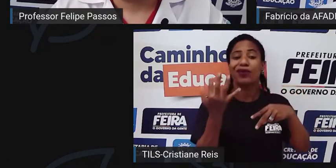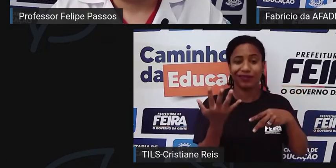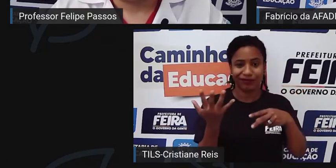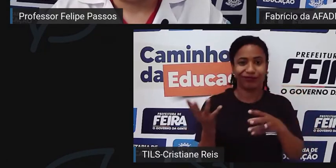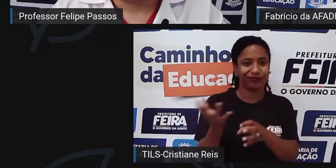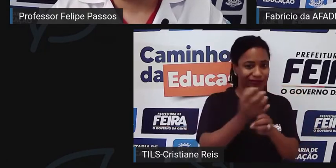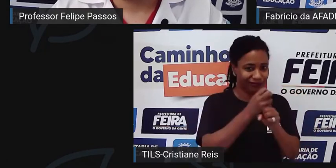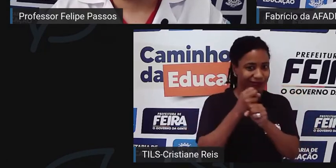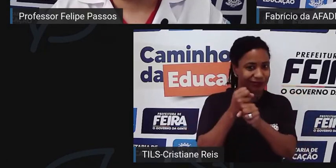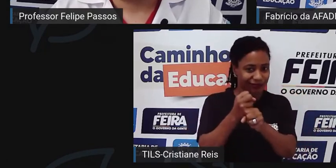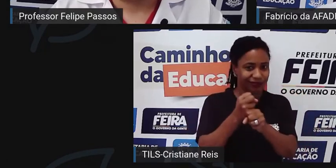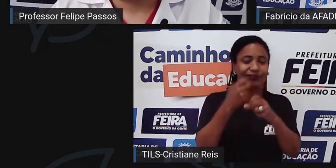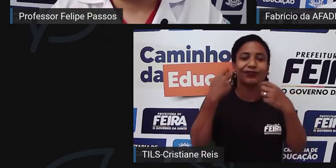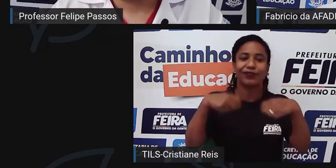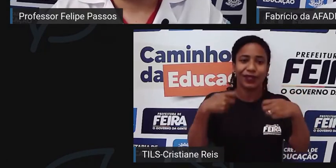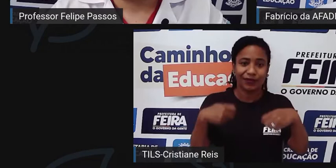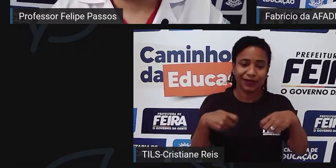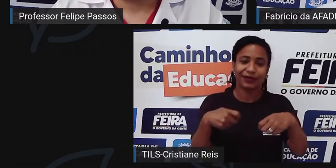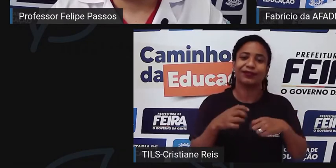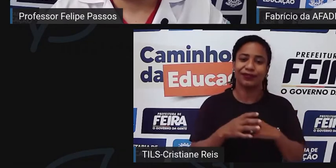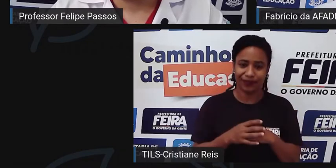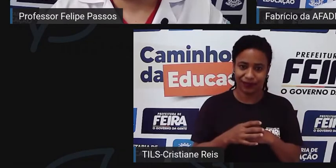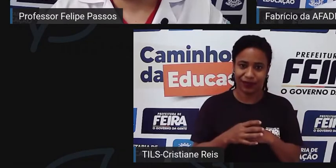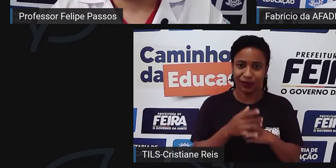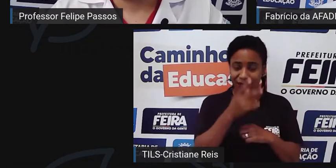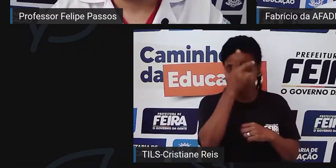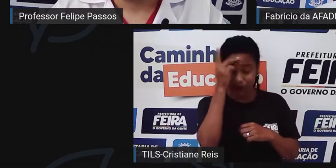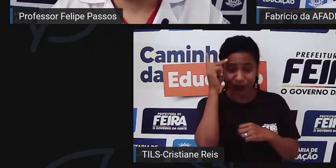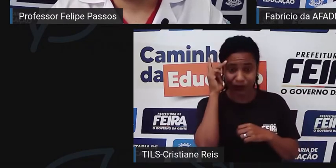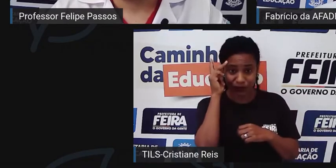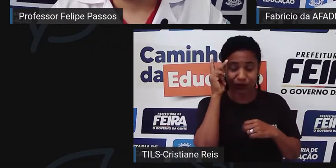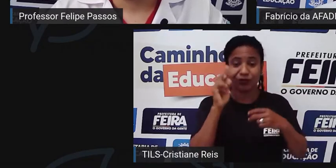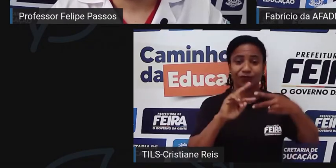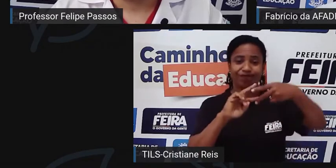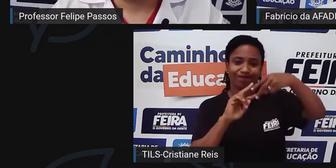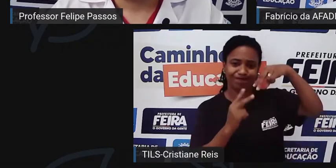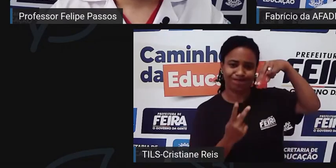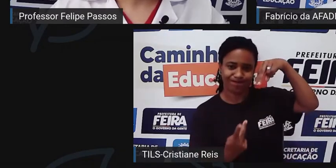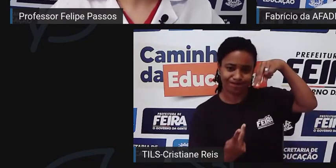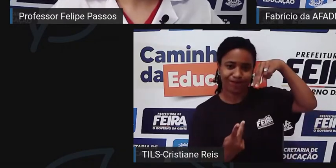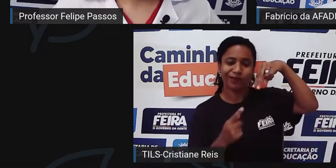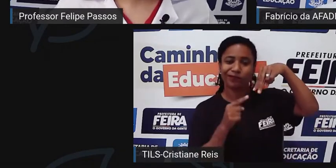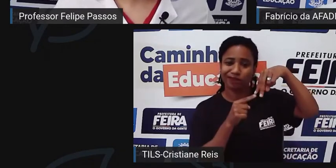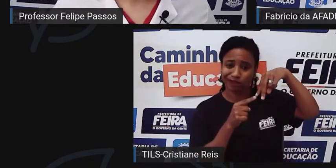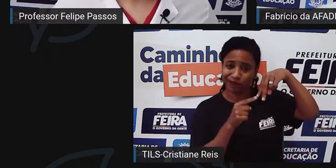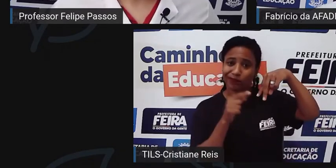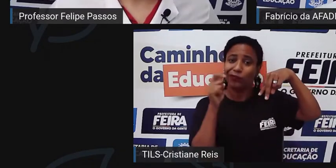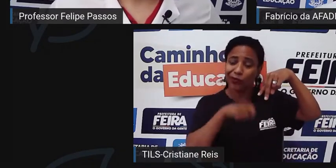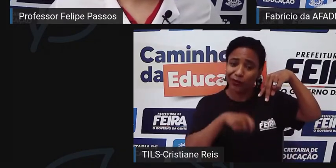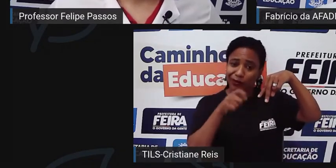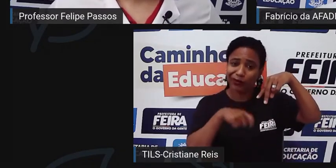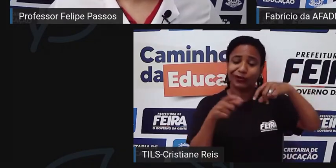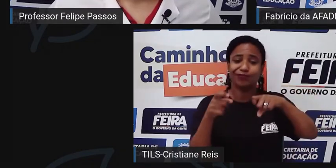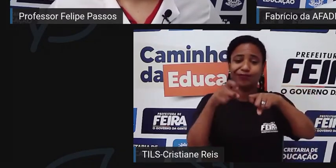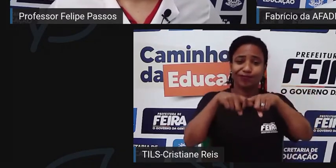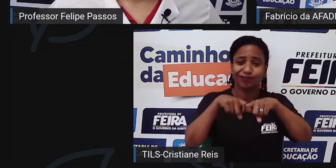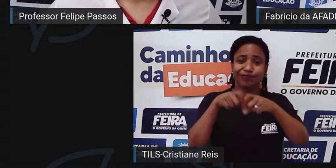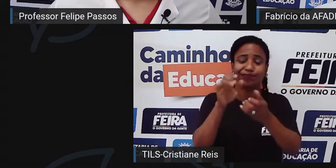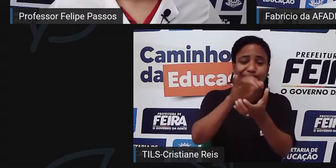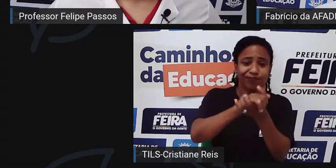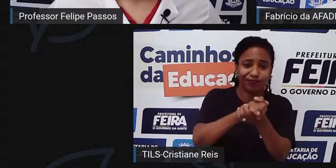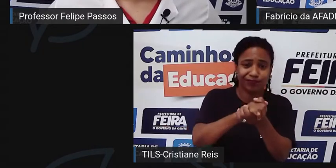querendo ou não, as pessoas com traço falciforme, elas podem multiplicar a doença falciforme,